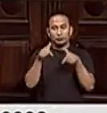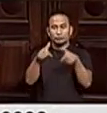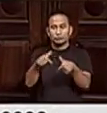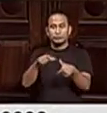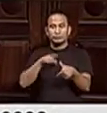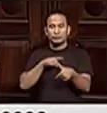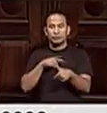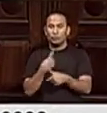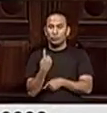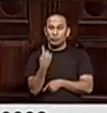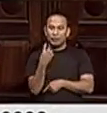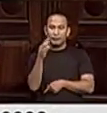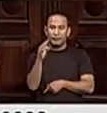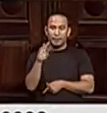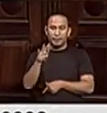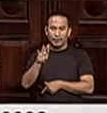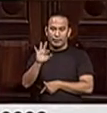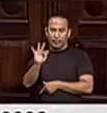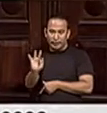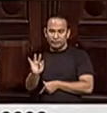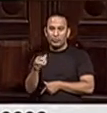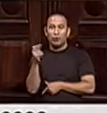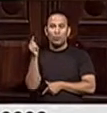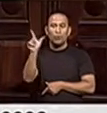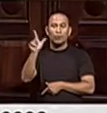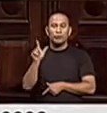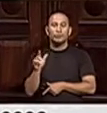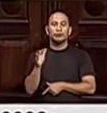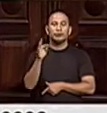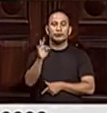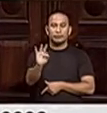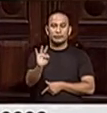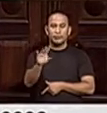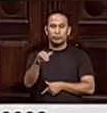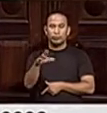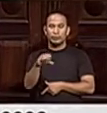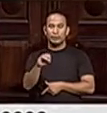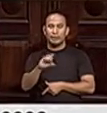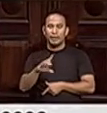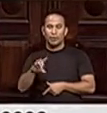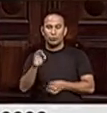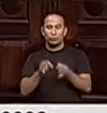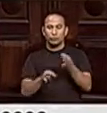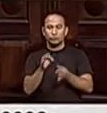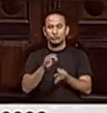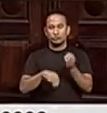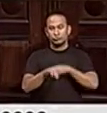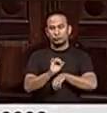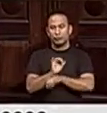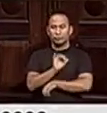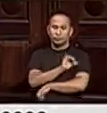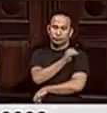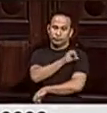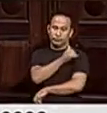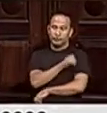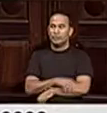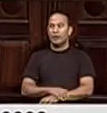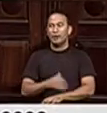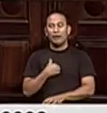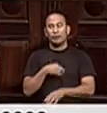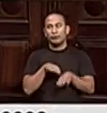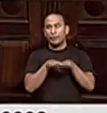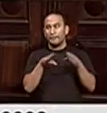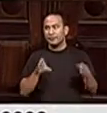curso, uma do TRF, outra no Tribunal de Justiça do Estado do Rio de Janeiro. Acho que é importante que a mesa